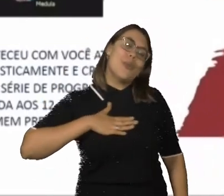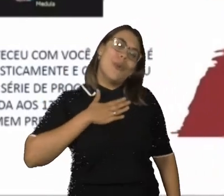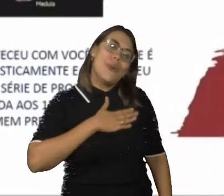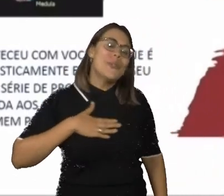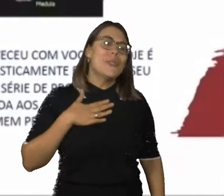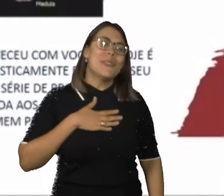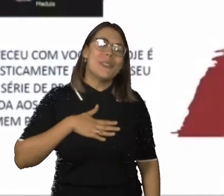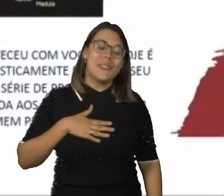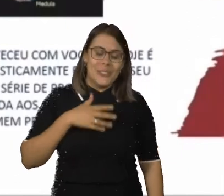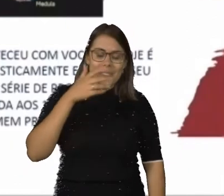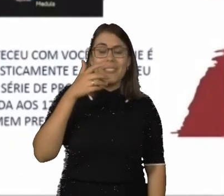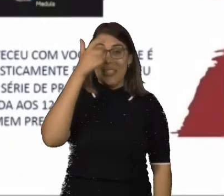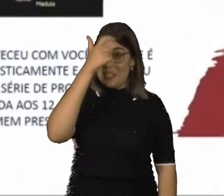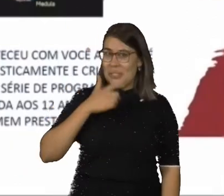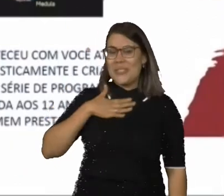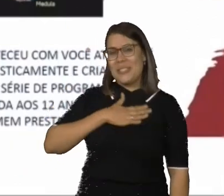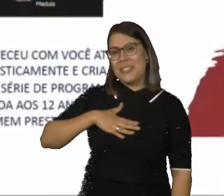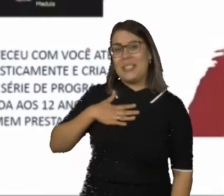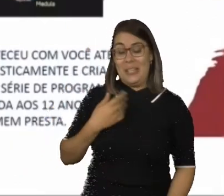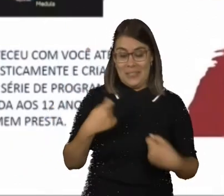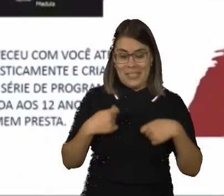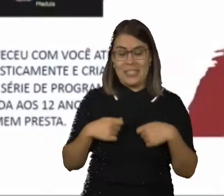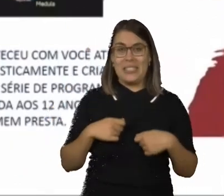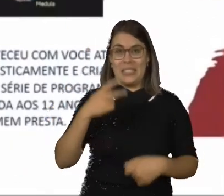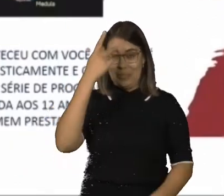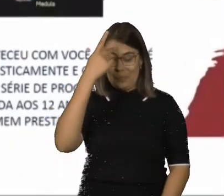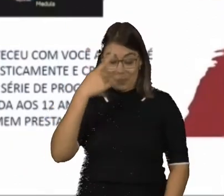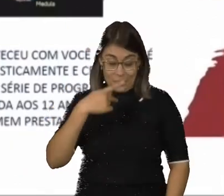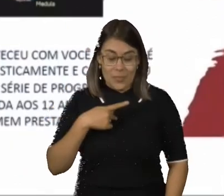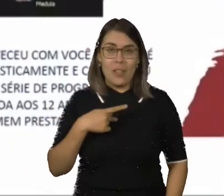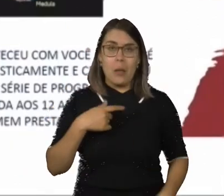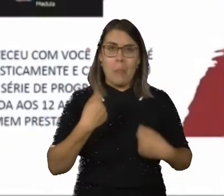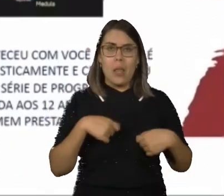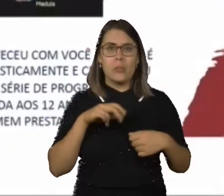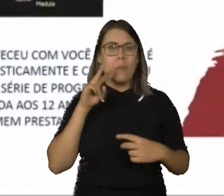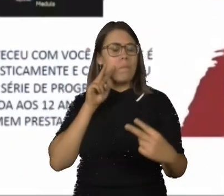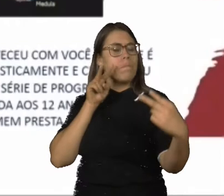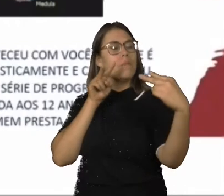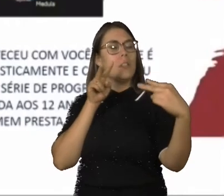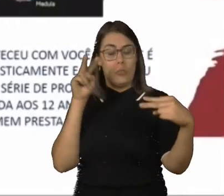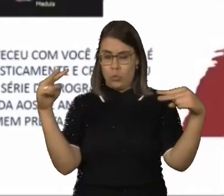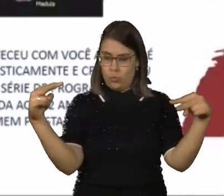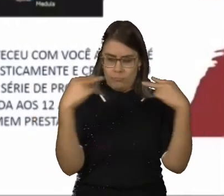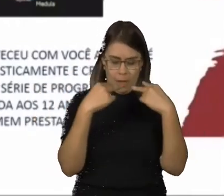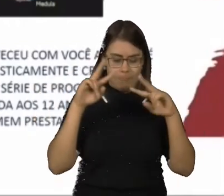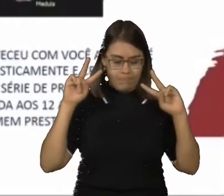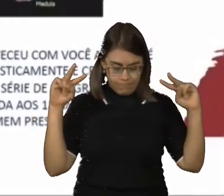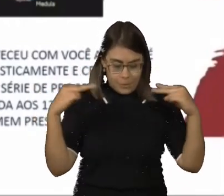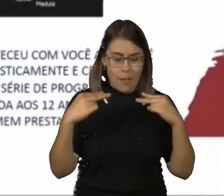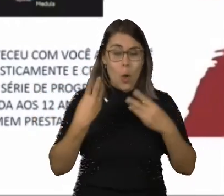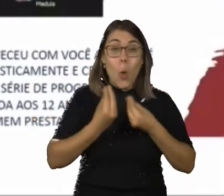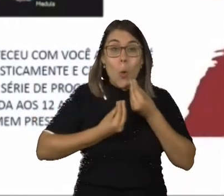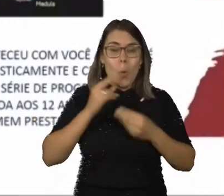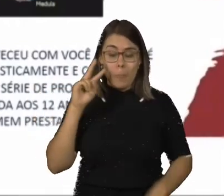gostar de mim. Para isso, existe a autoimagem. A autoimagem, ela depende muito, mas muito mesmo, da SARA, Sistema Ativador Reticular